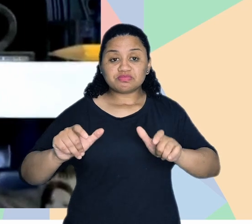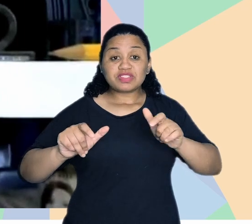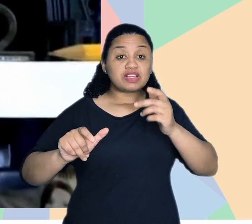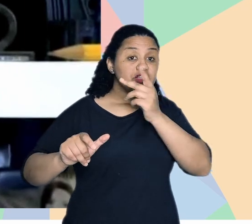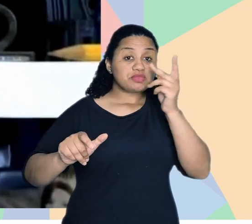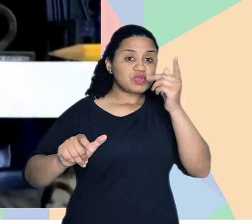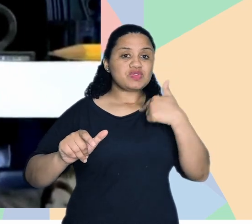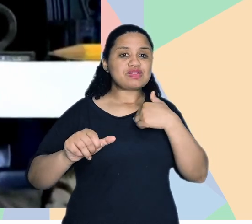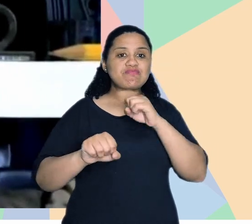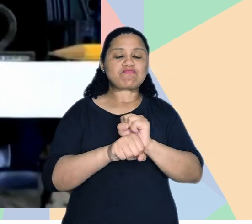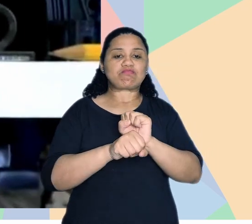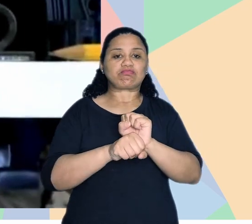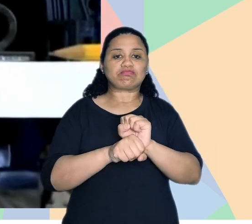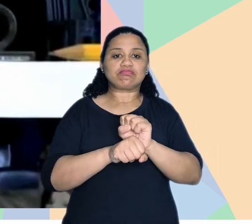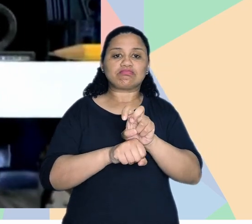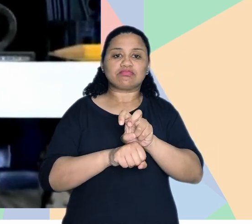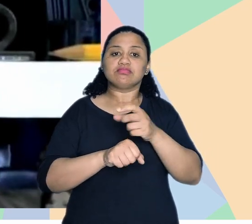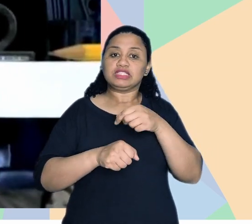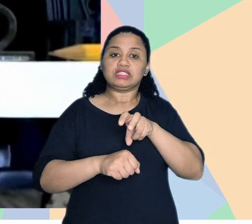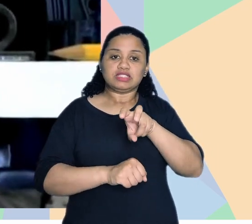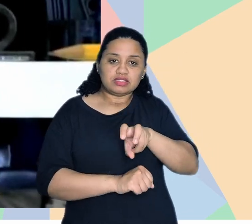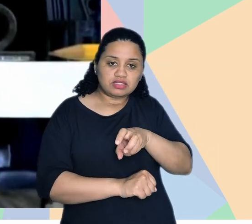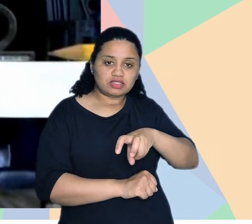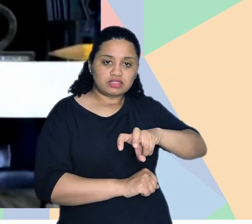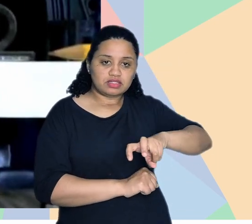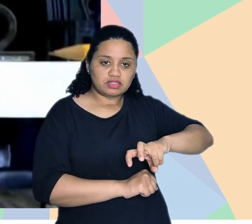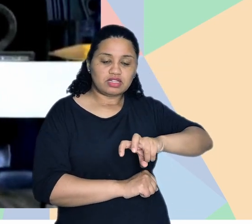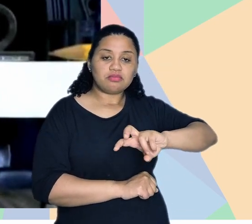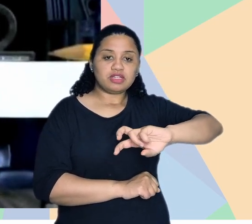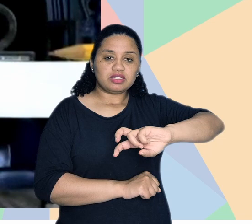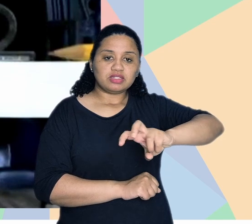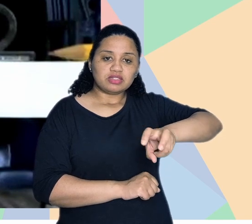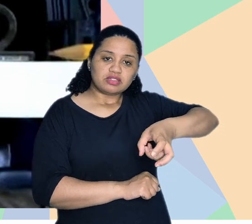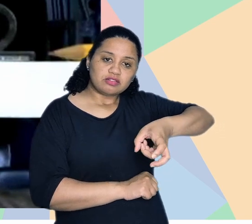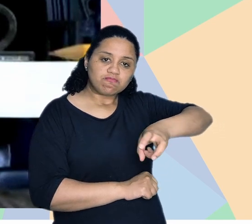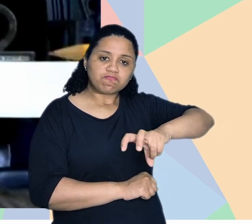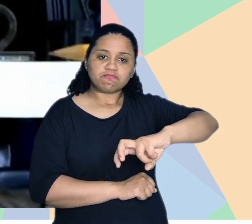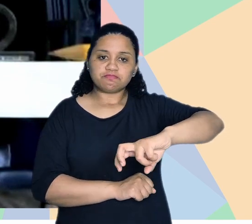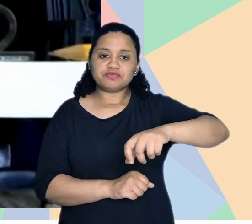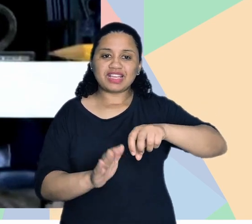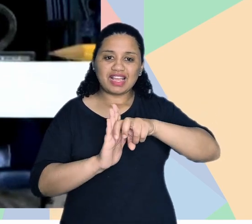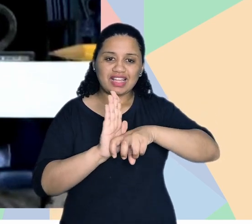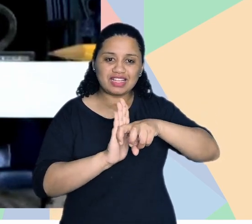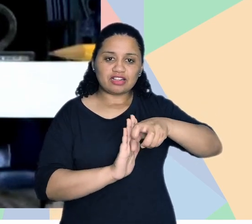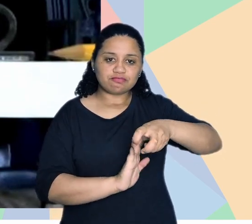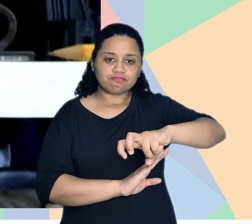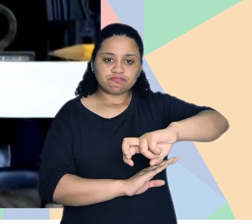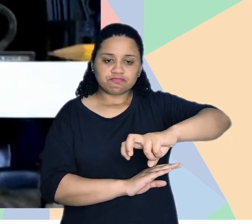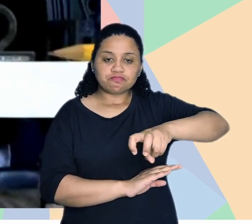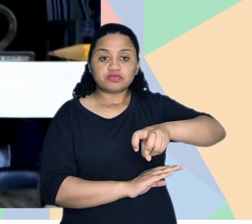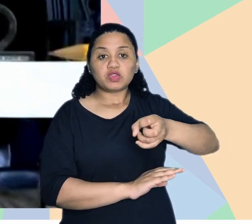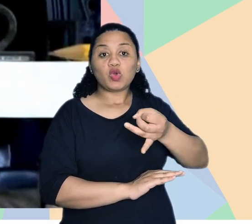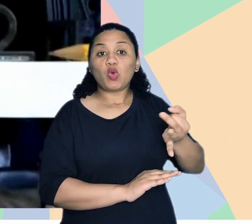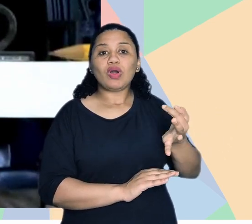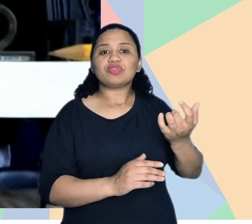naquele ambiente e essa pessoa não fica imóvel, estática, né? Ela precisa se mover. Então, eu preciso dar um giro de 780, um giro de 360,